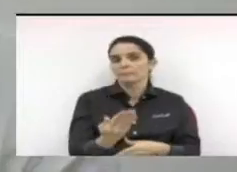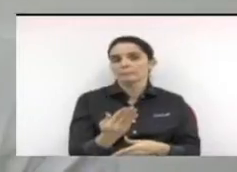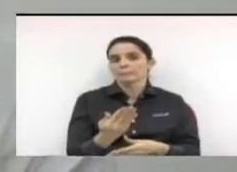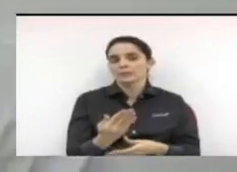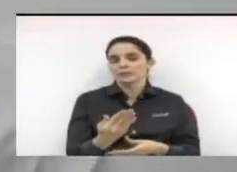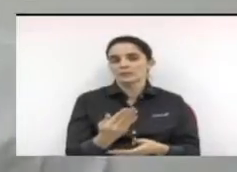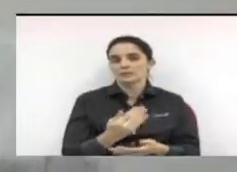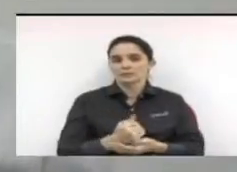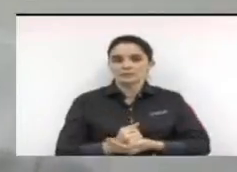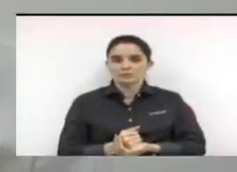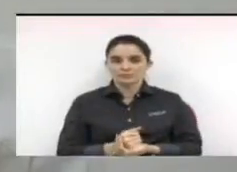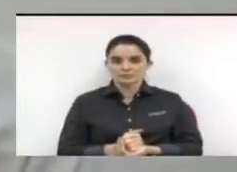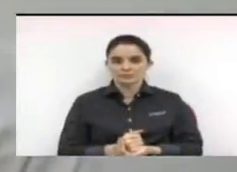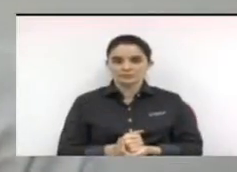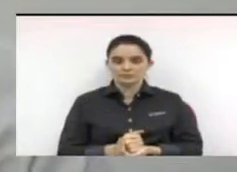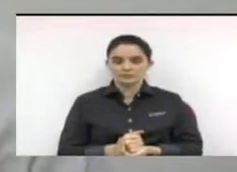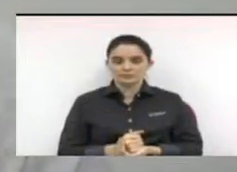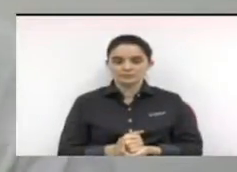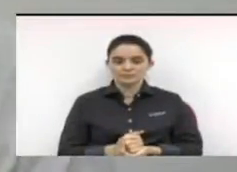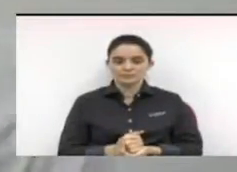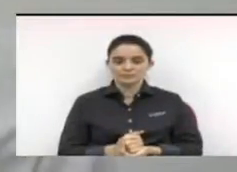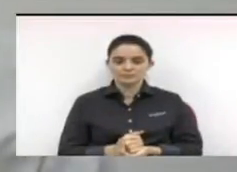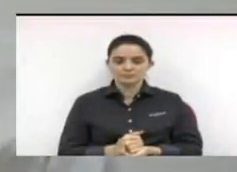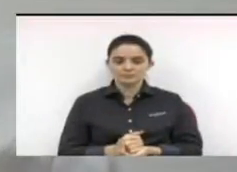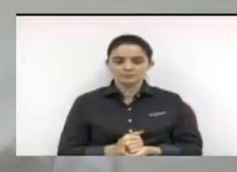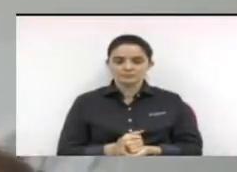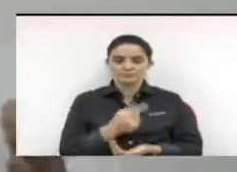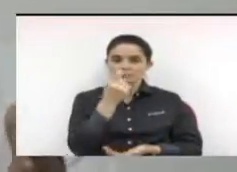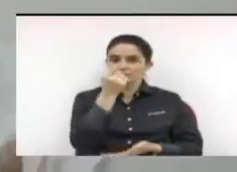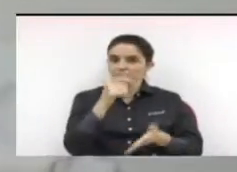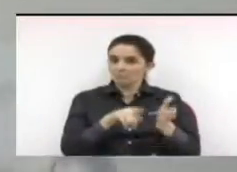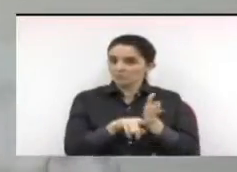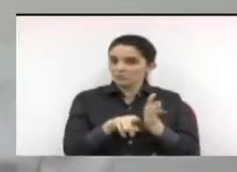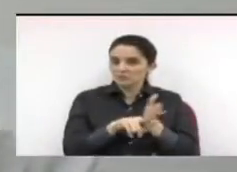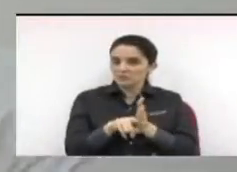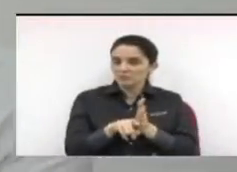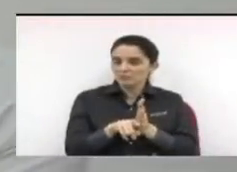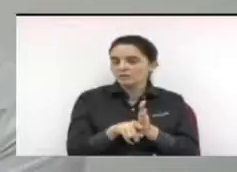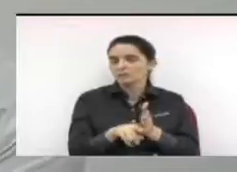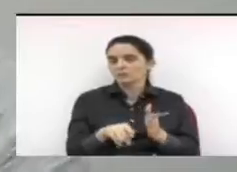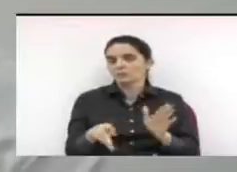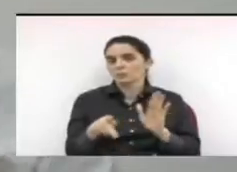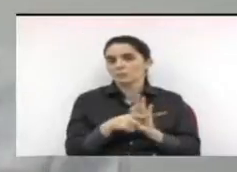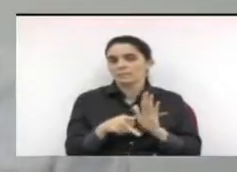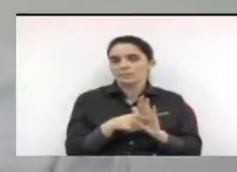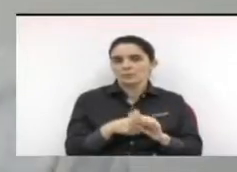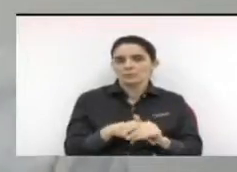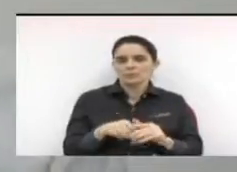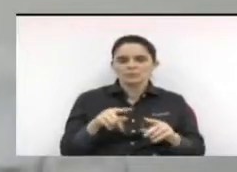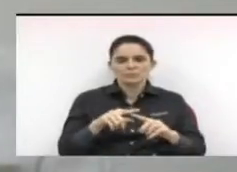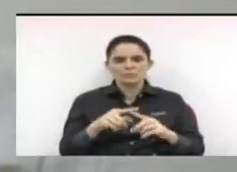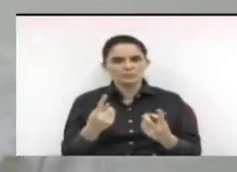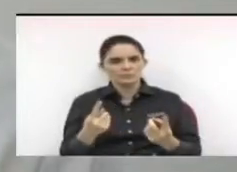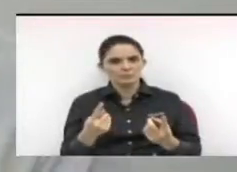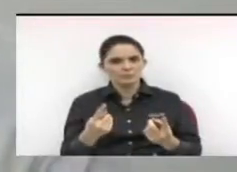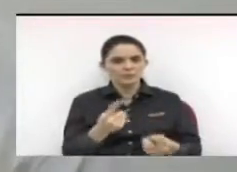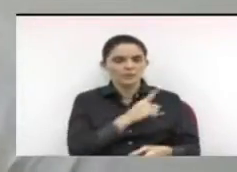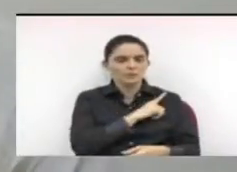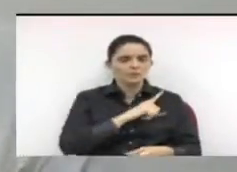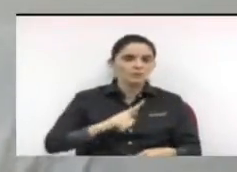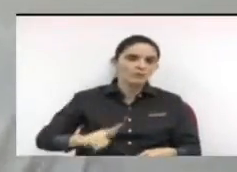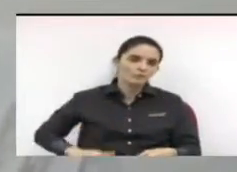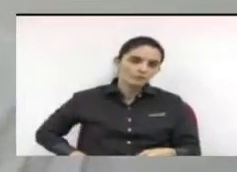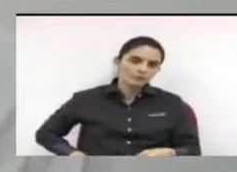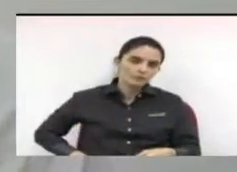desse orçamento participativo. Alguém pode perguntar, bom, mas se sai um governo que tem essa